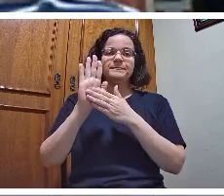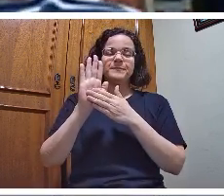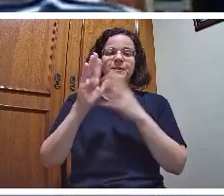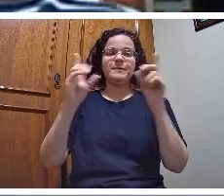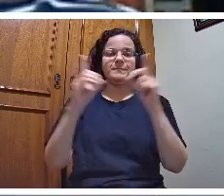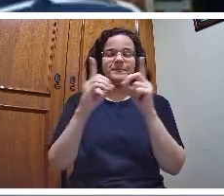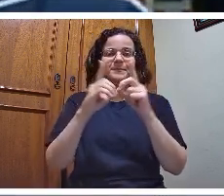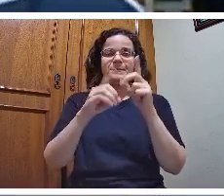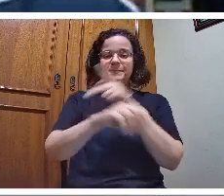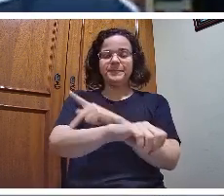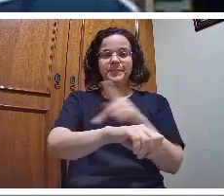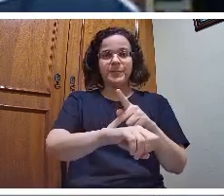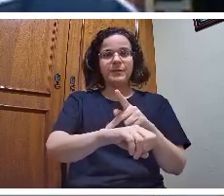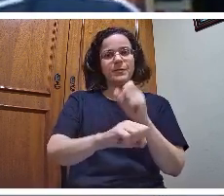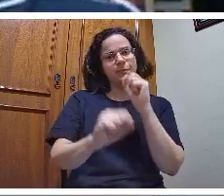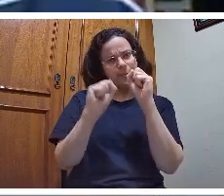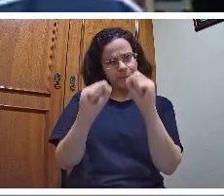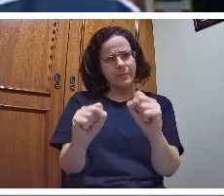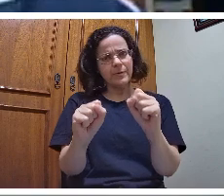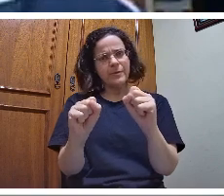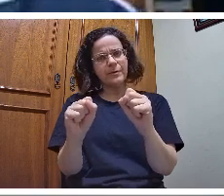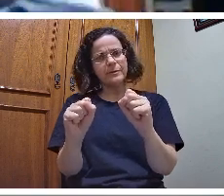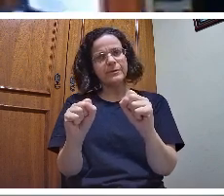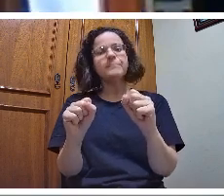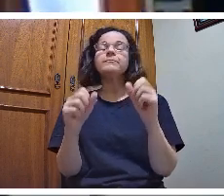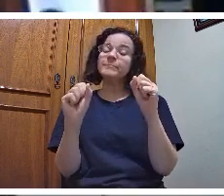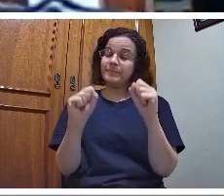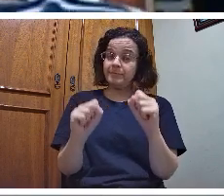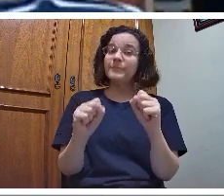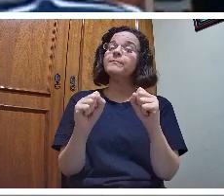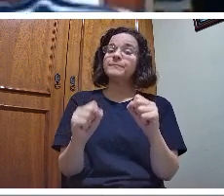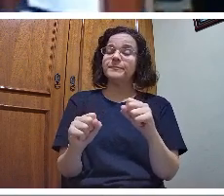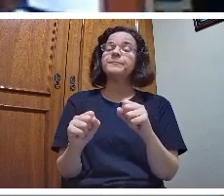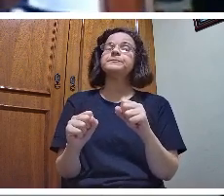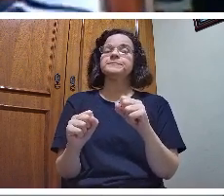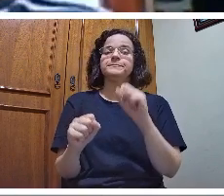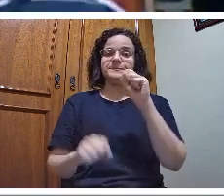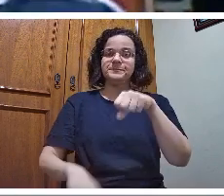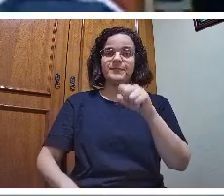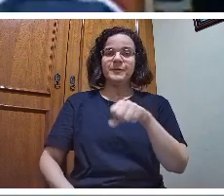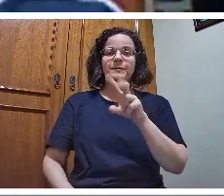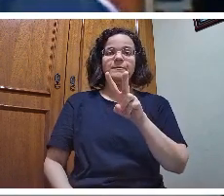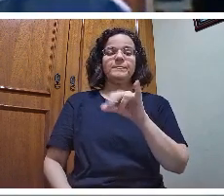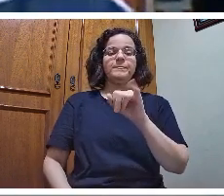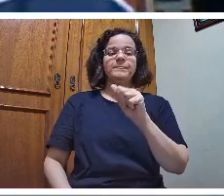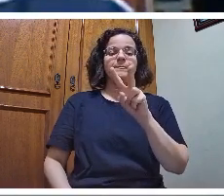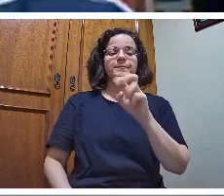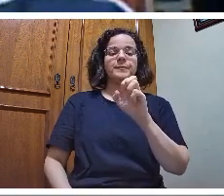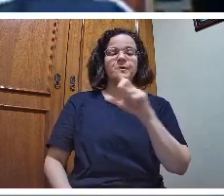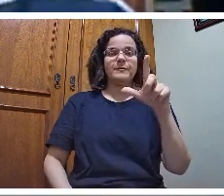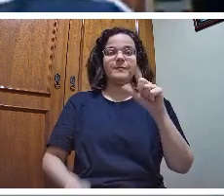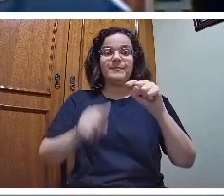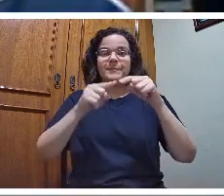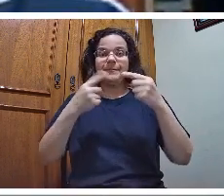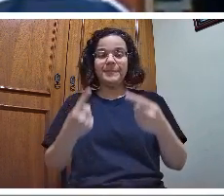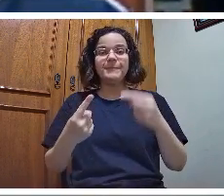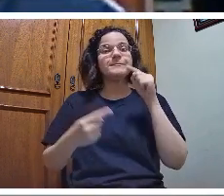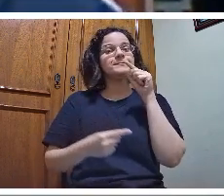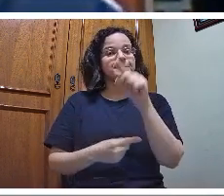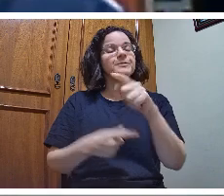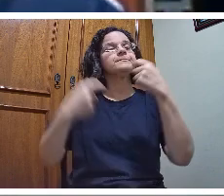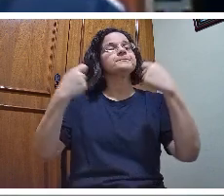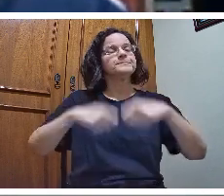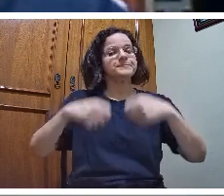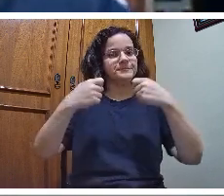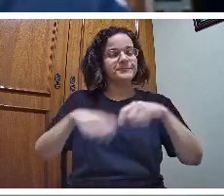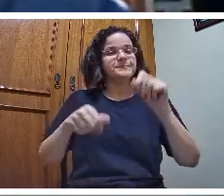viável? Ela é é viável. Só que você tem que fazer a sua didática, a